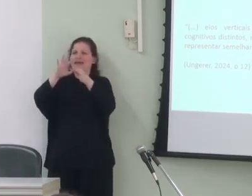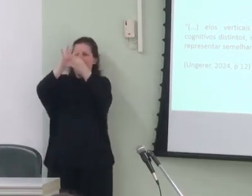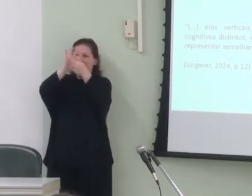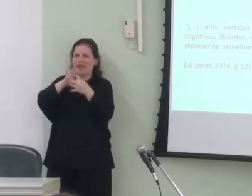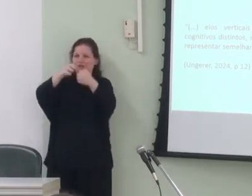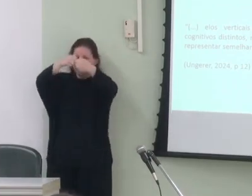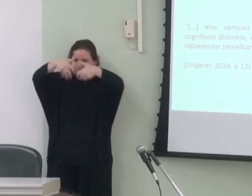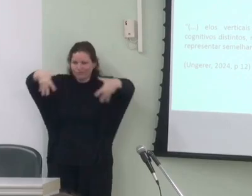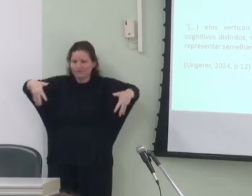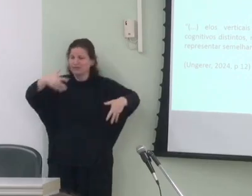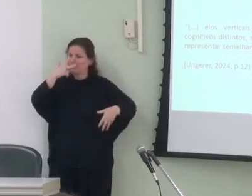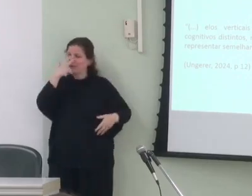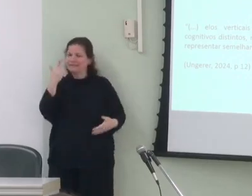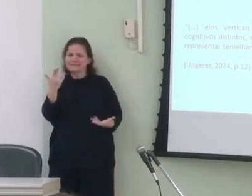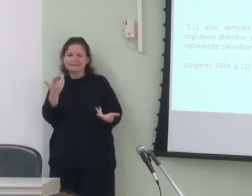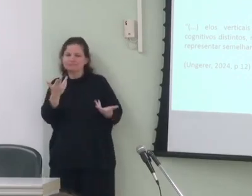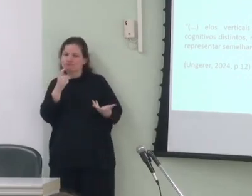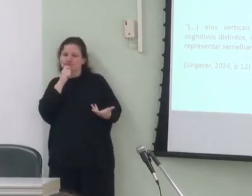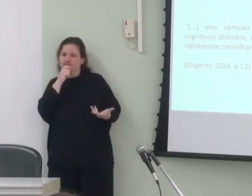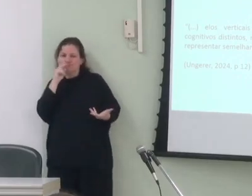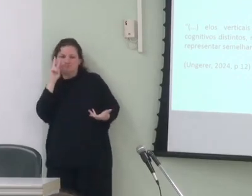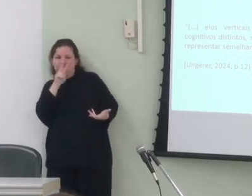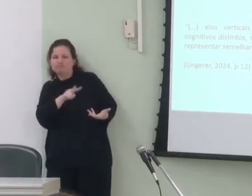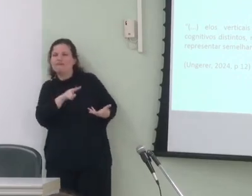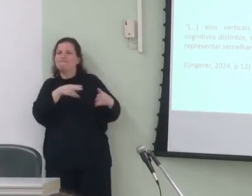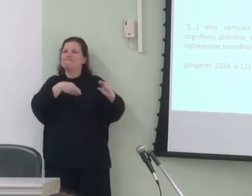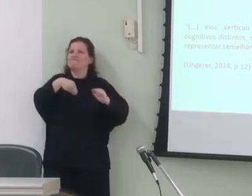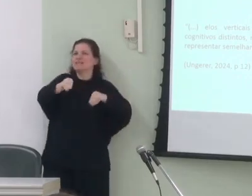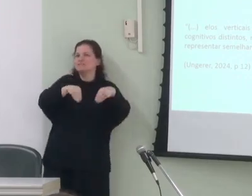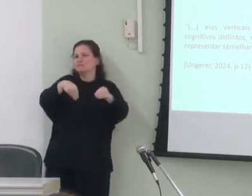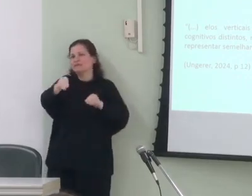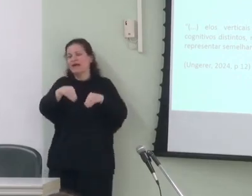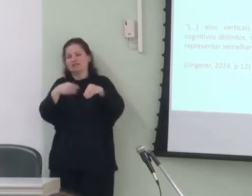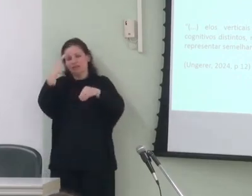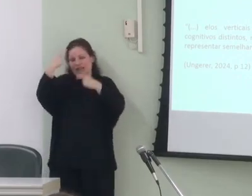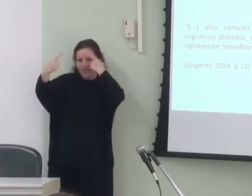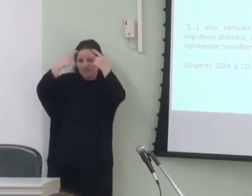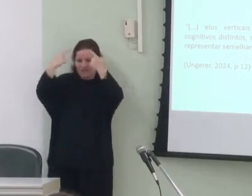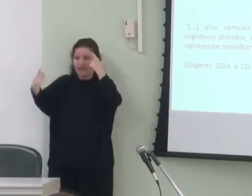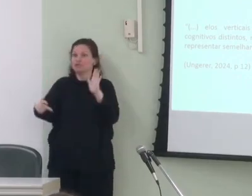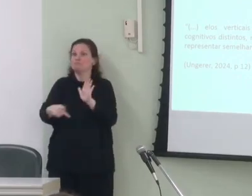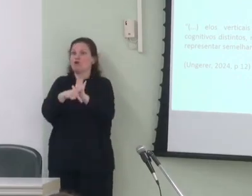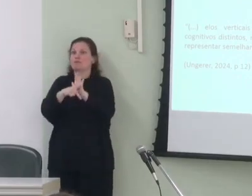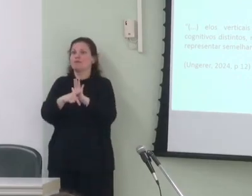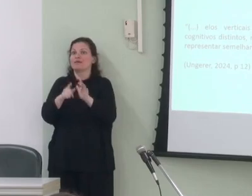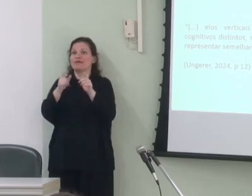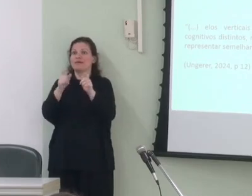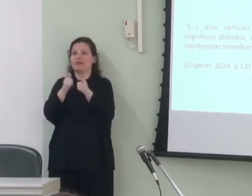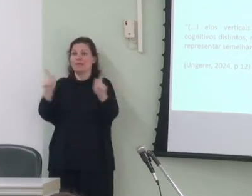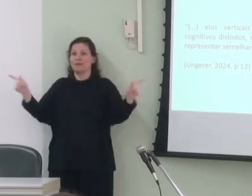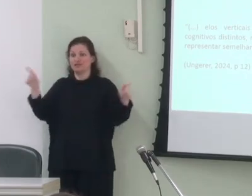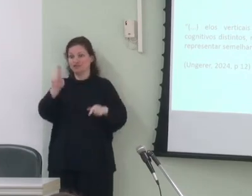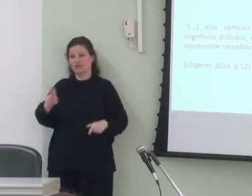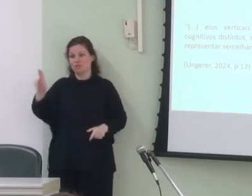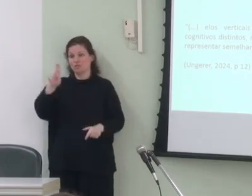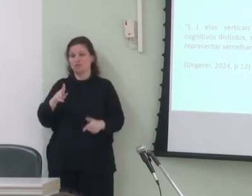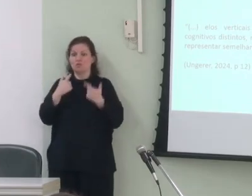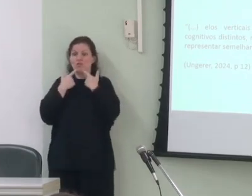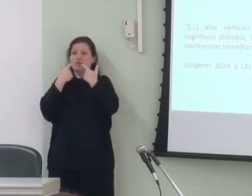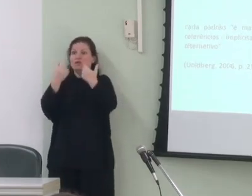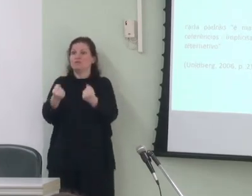negligencia em alguma medida a flexibilidade e a criatividade próprias da gramática do uso linguístico